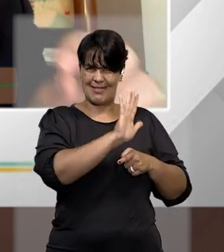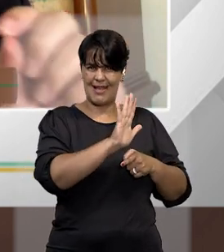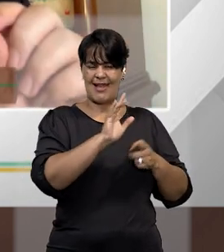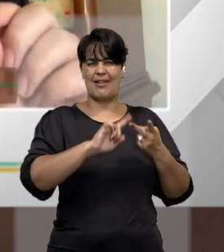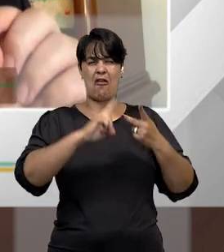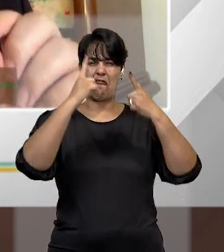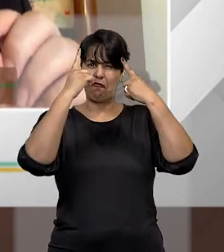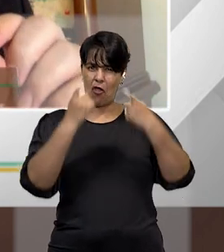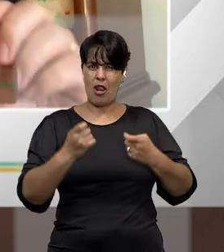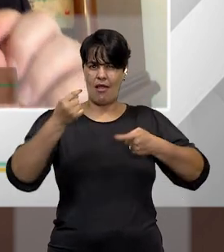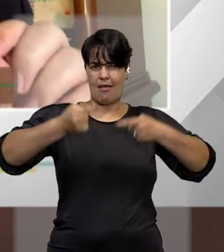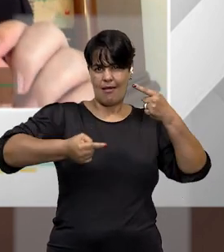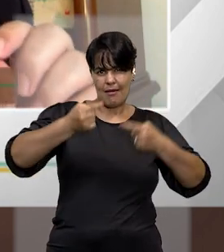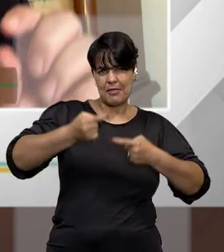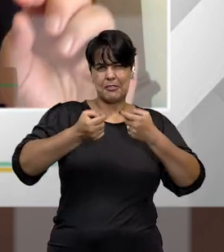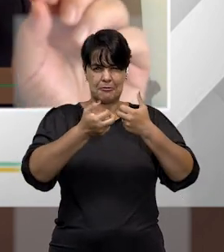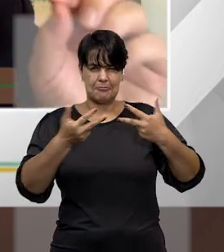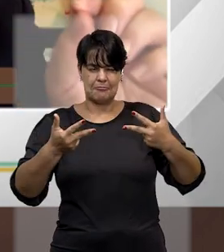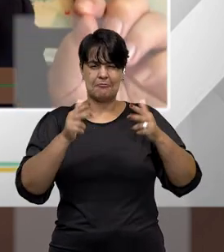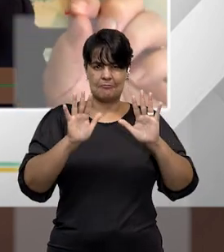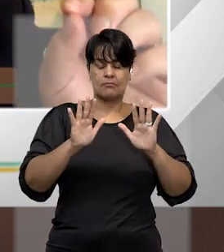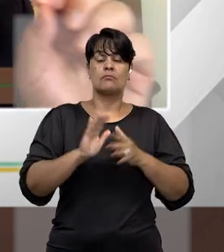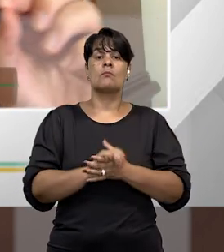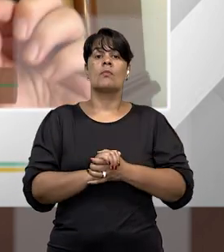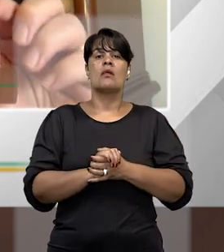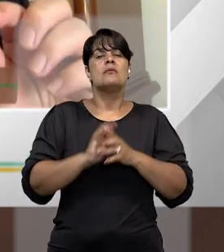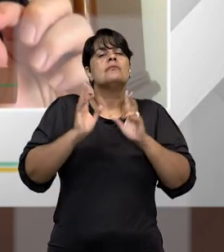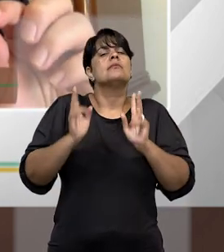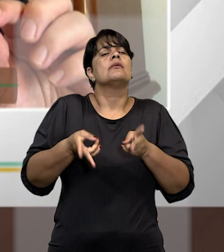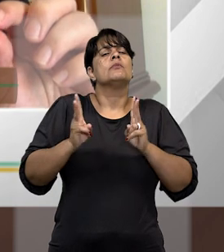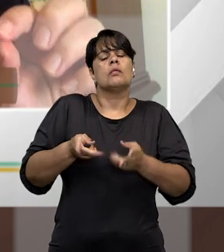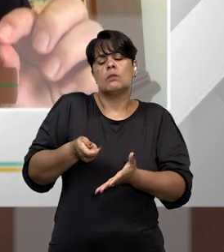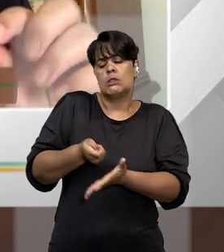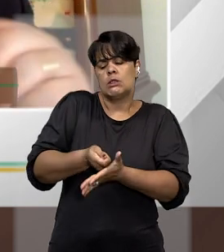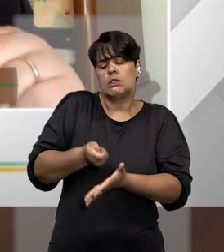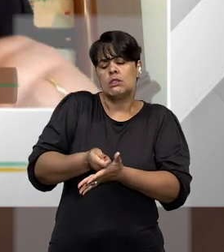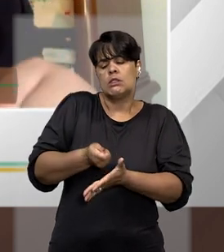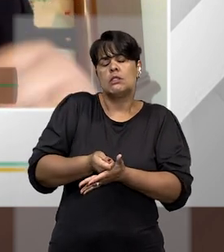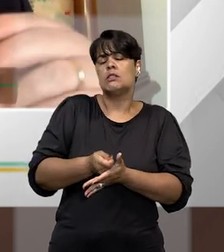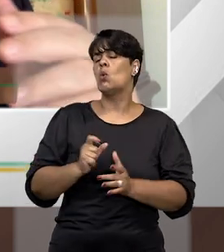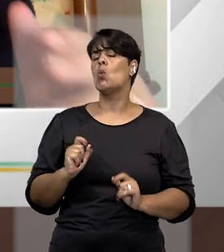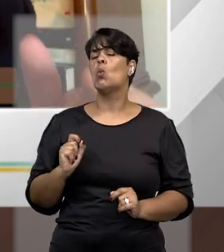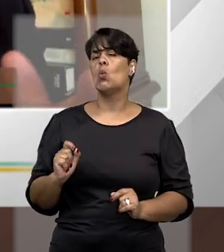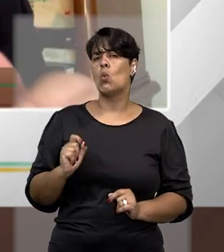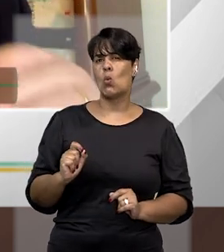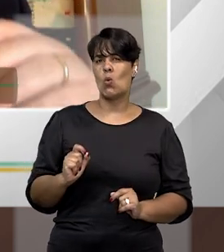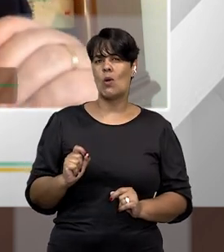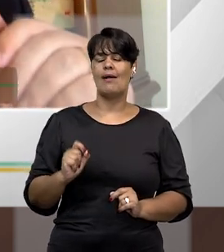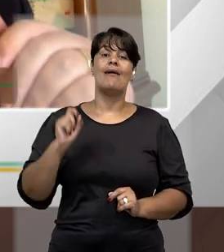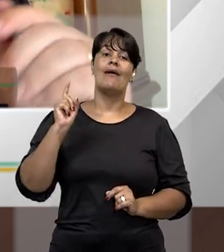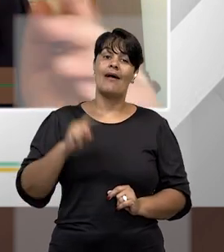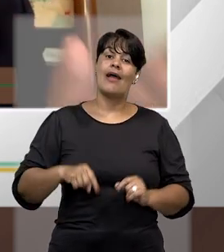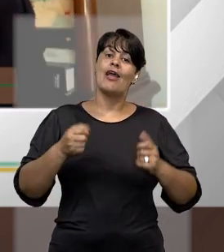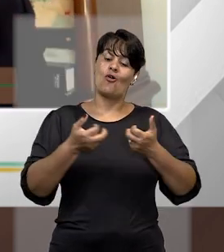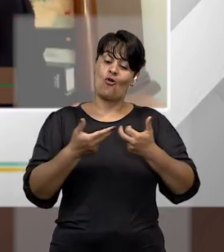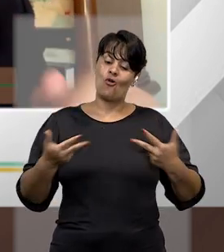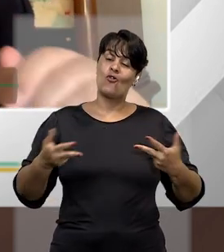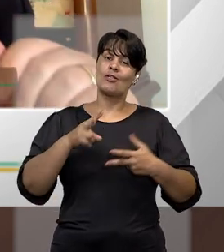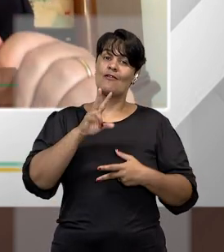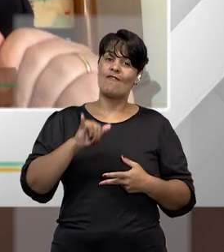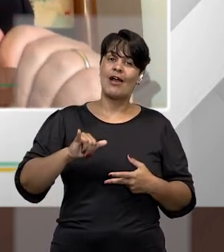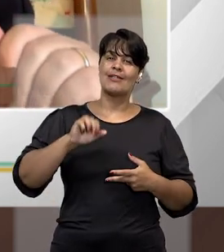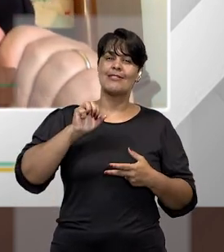sempre o que se tem ali, o que se exige são atos que serão praticados com violência, serão praticados com grave